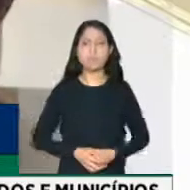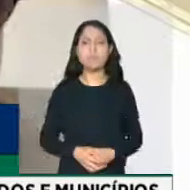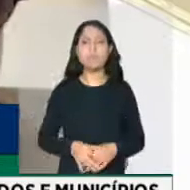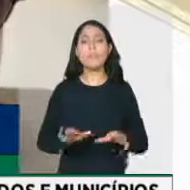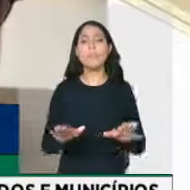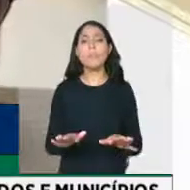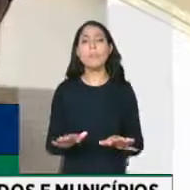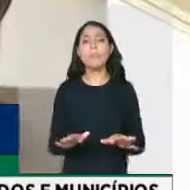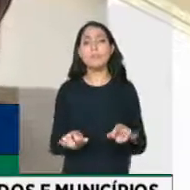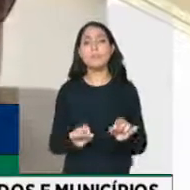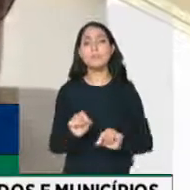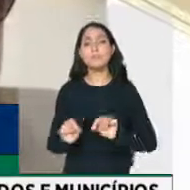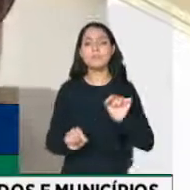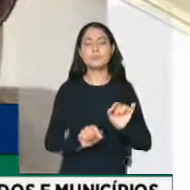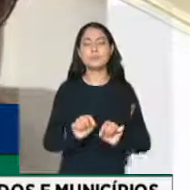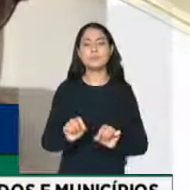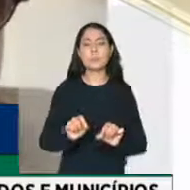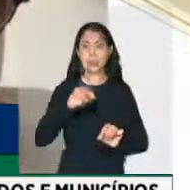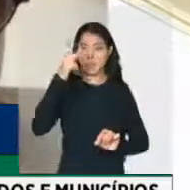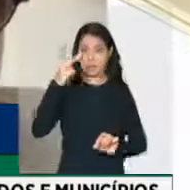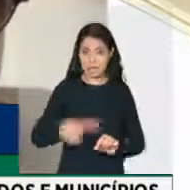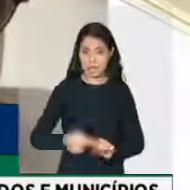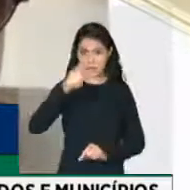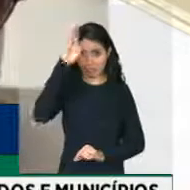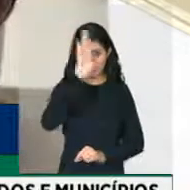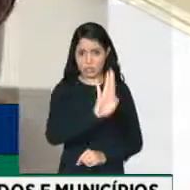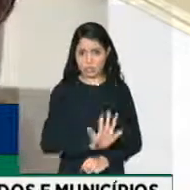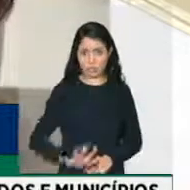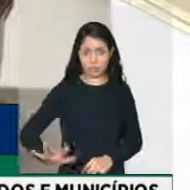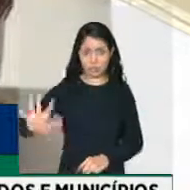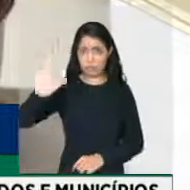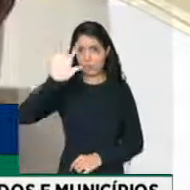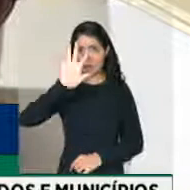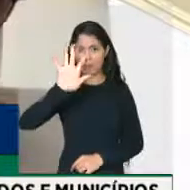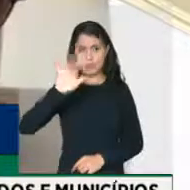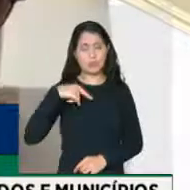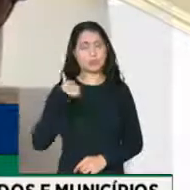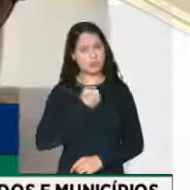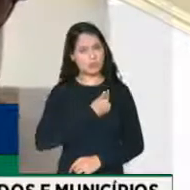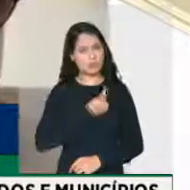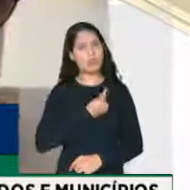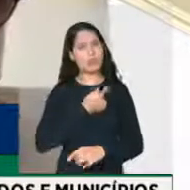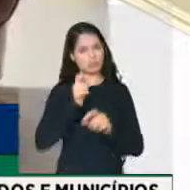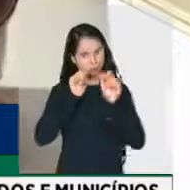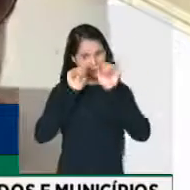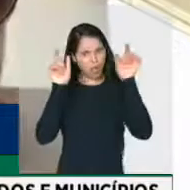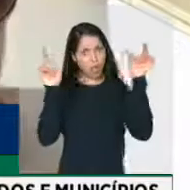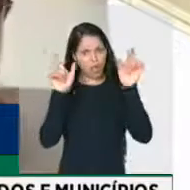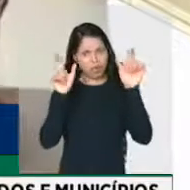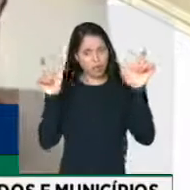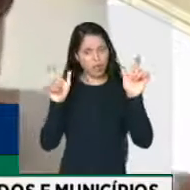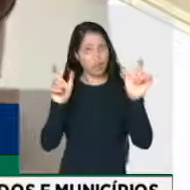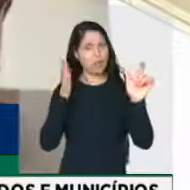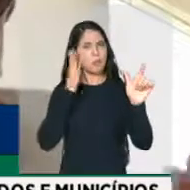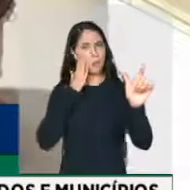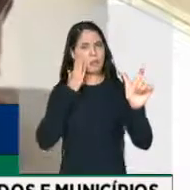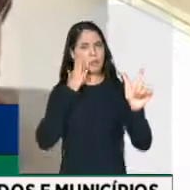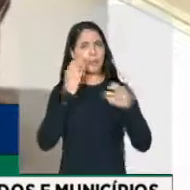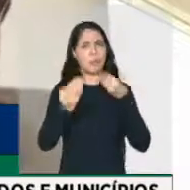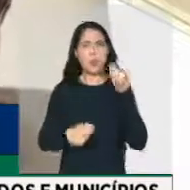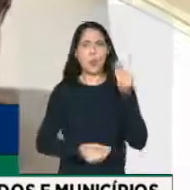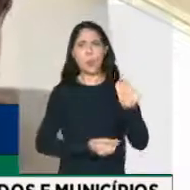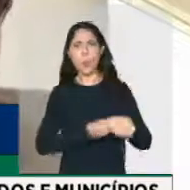a demonstração do Parlamento brasileiro de que nós estamos atentos e dando qualquer salvaguarda